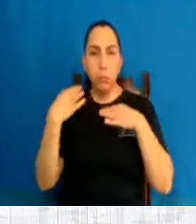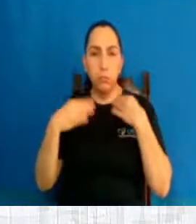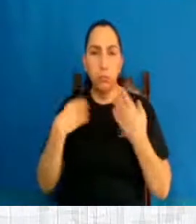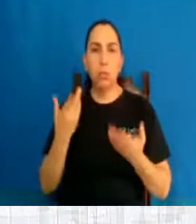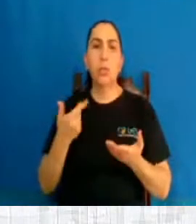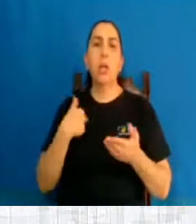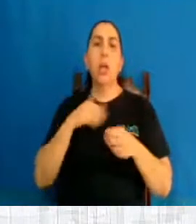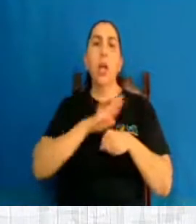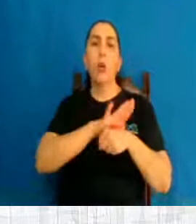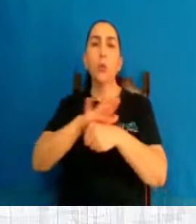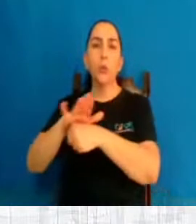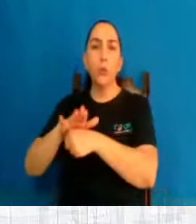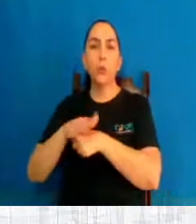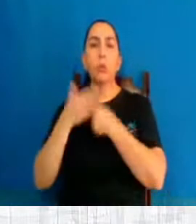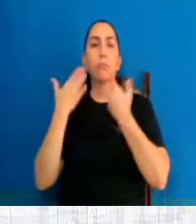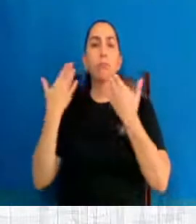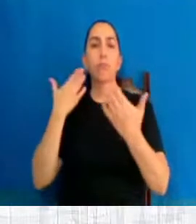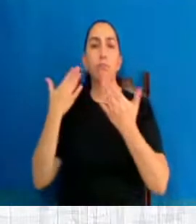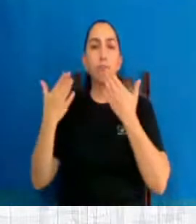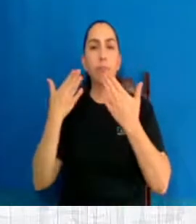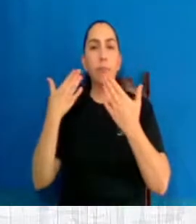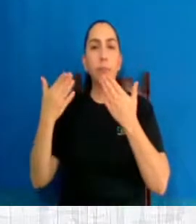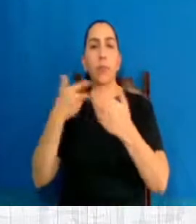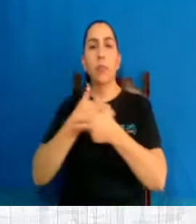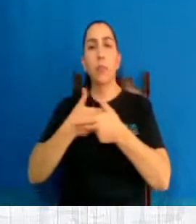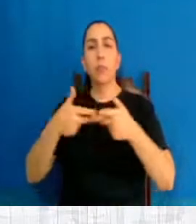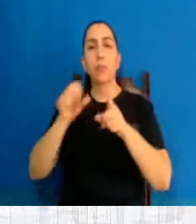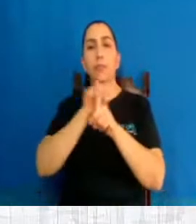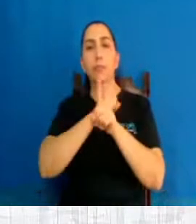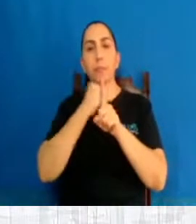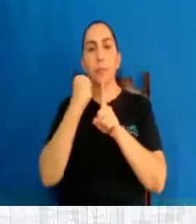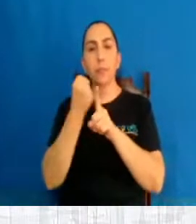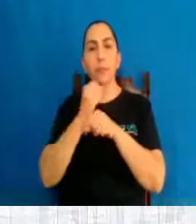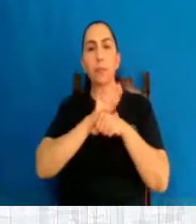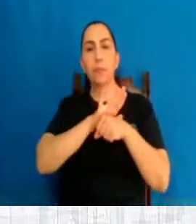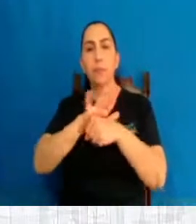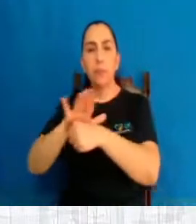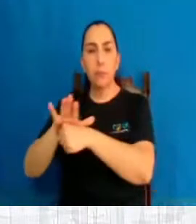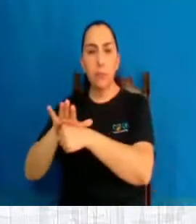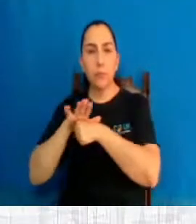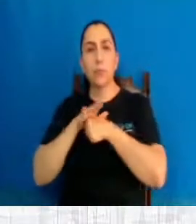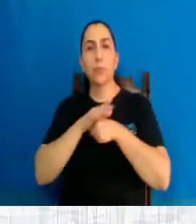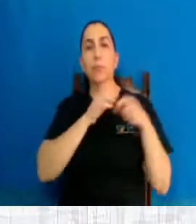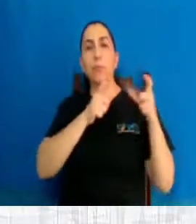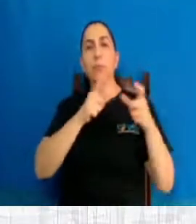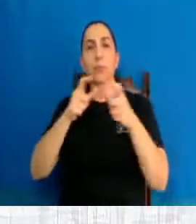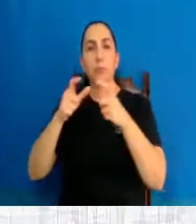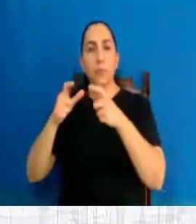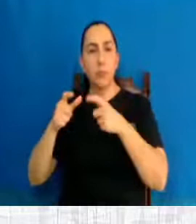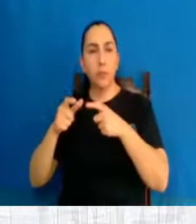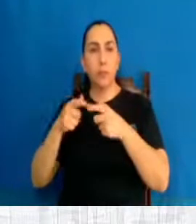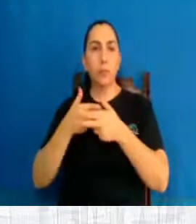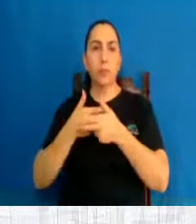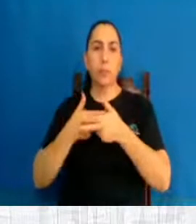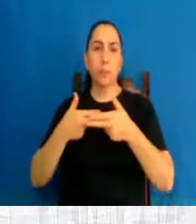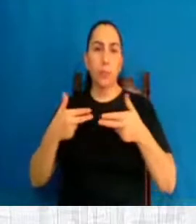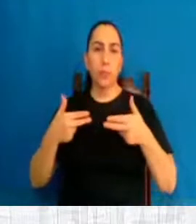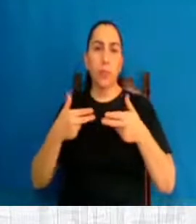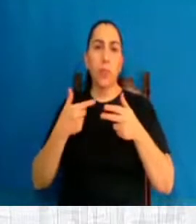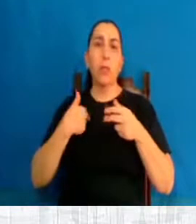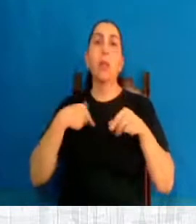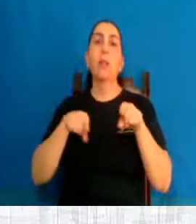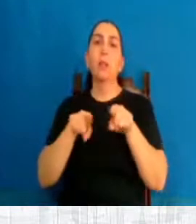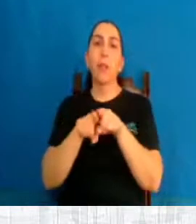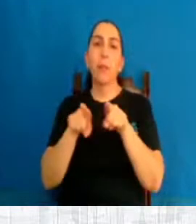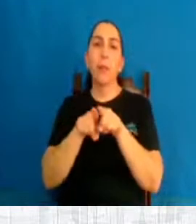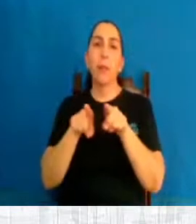e psicológico, auxiliando em suas necessidades, auxiliar as instituições, divulgaram a alteração do Estatuto da Criança e do